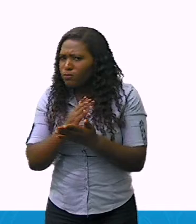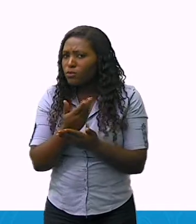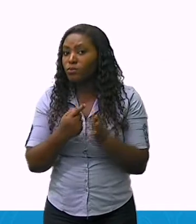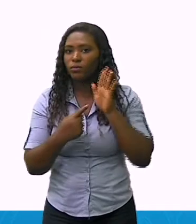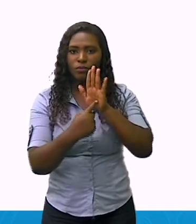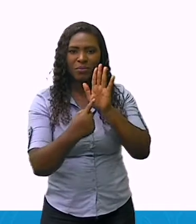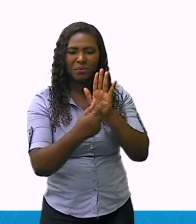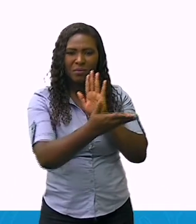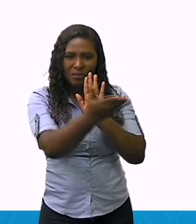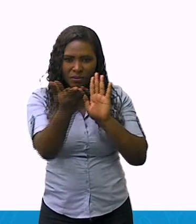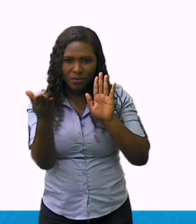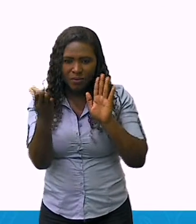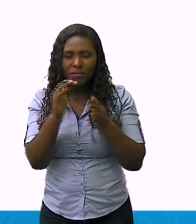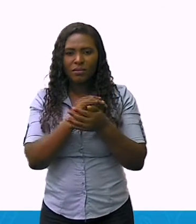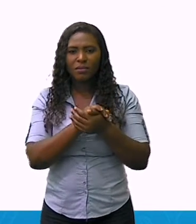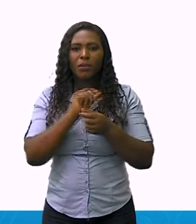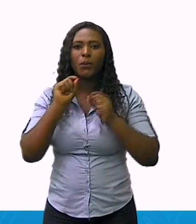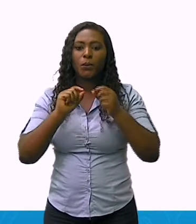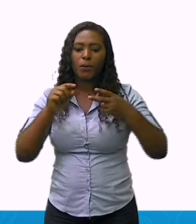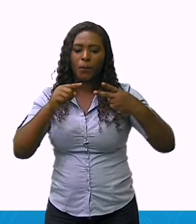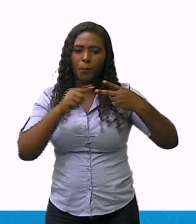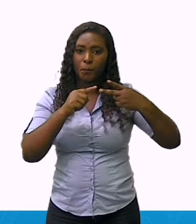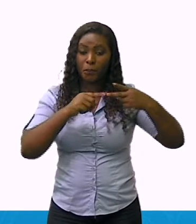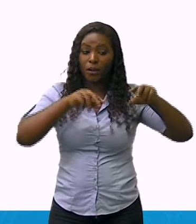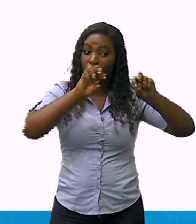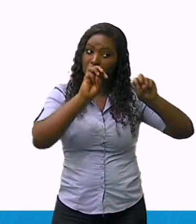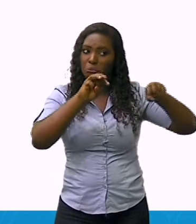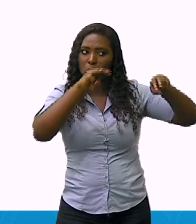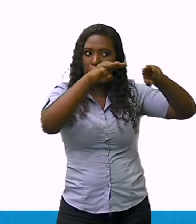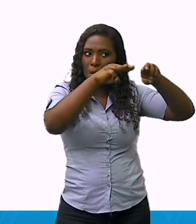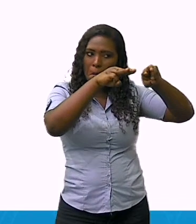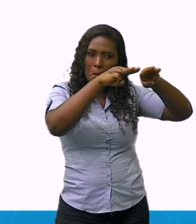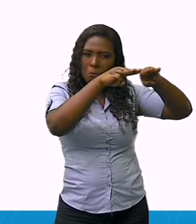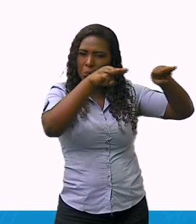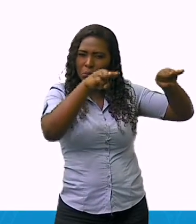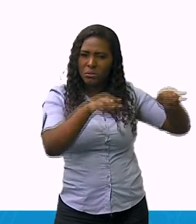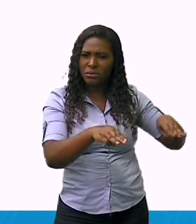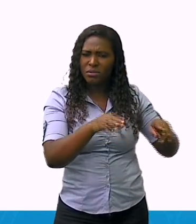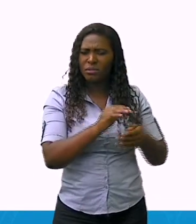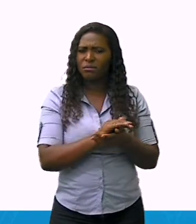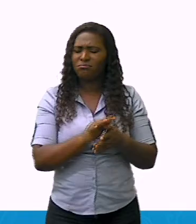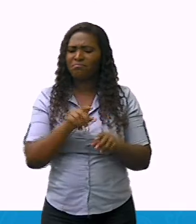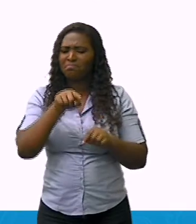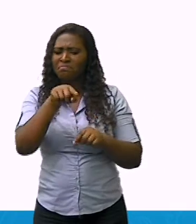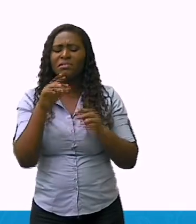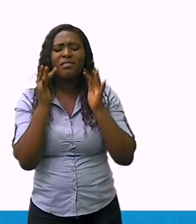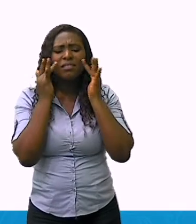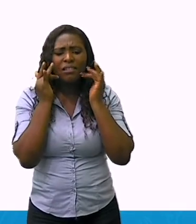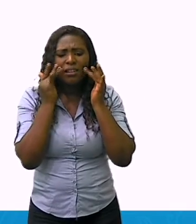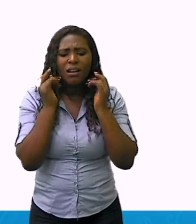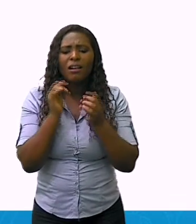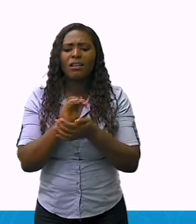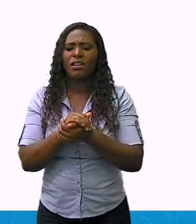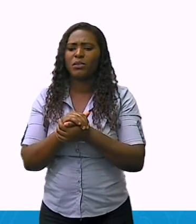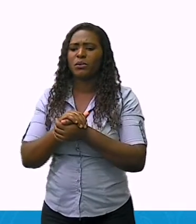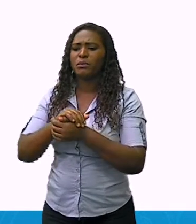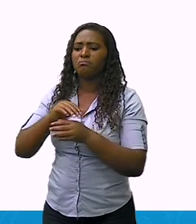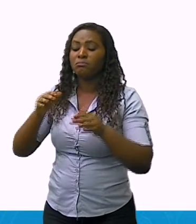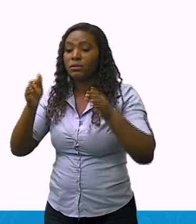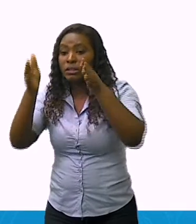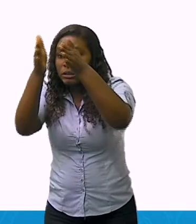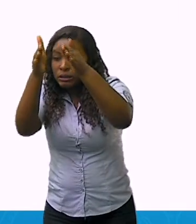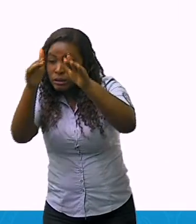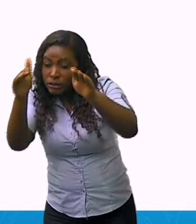destacar a presença de museus, teatro, construções históricas, estátuas